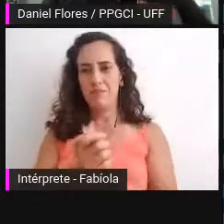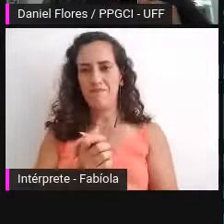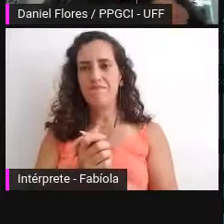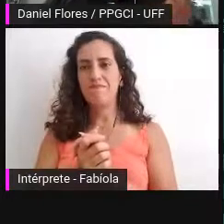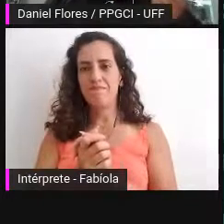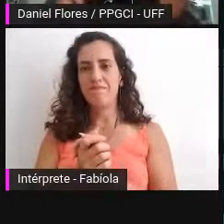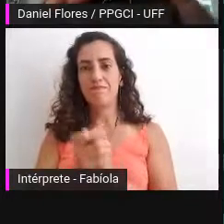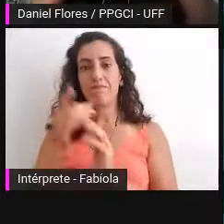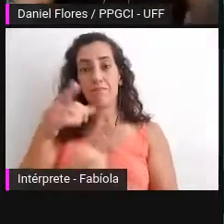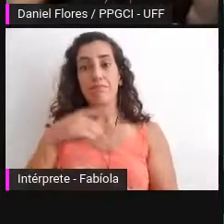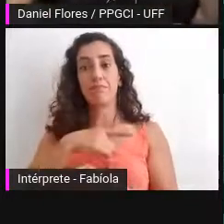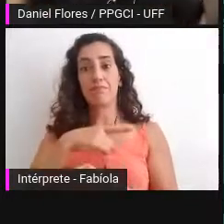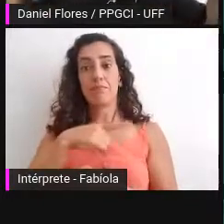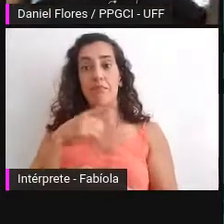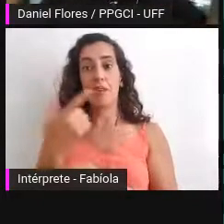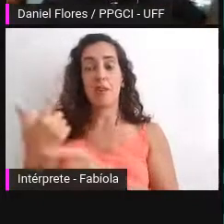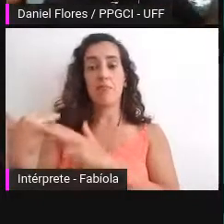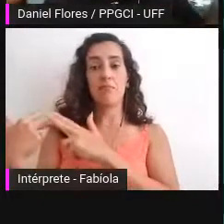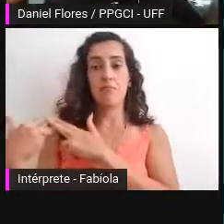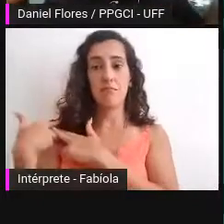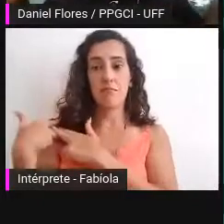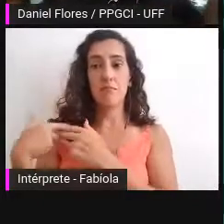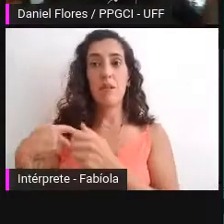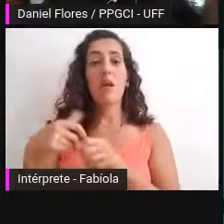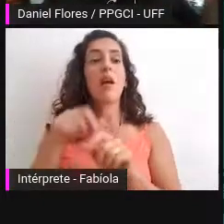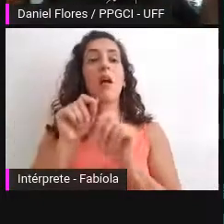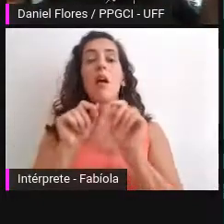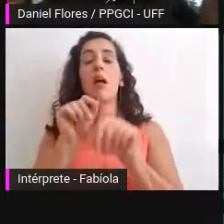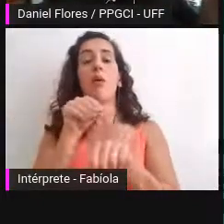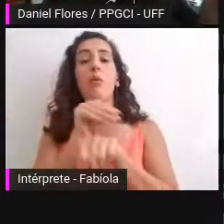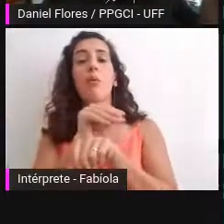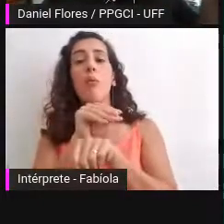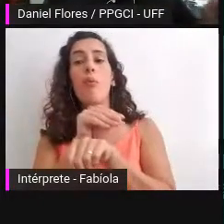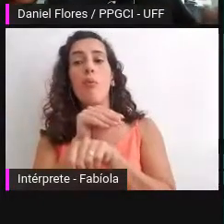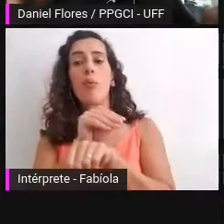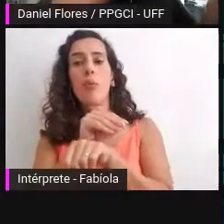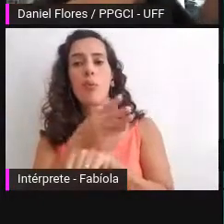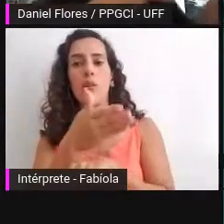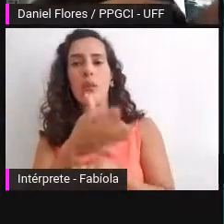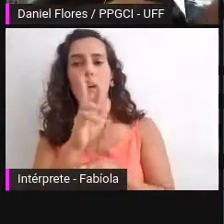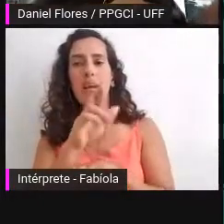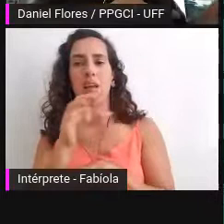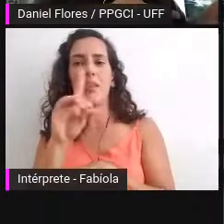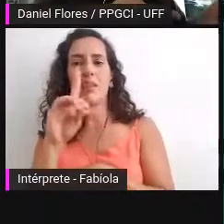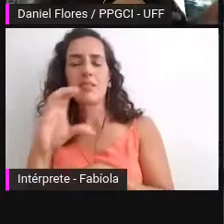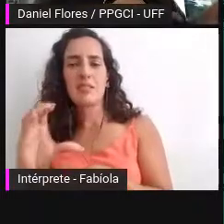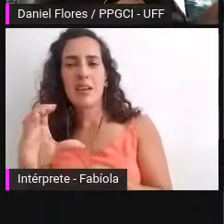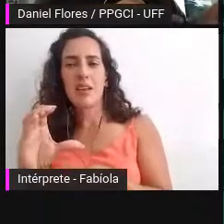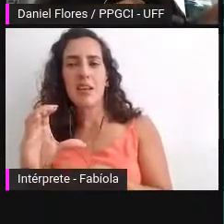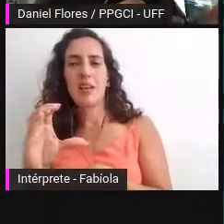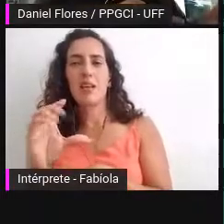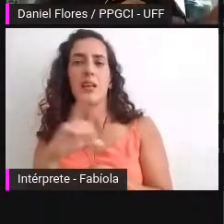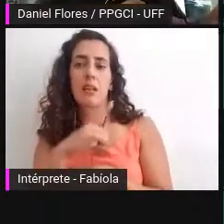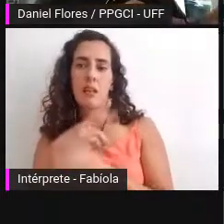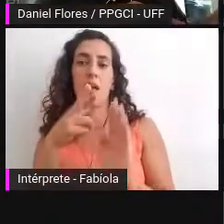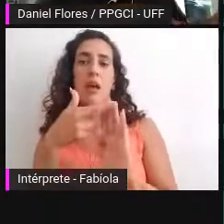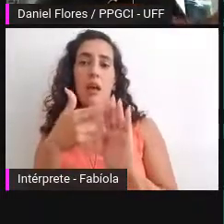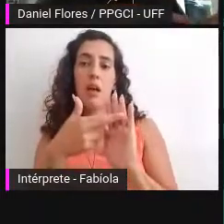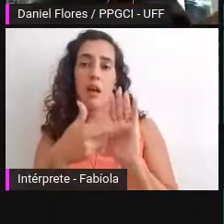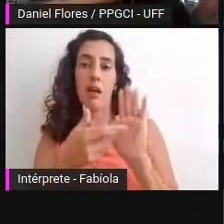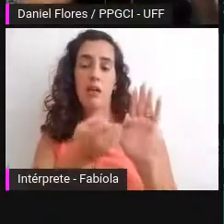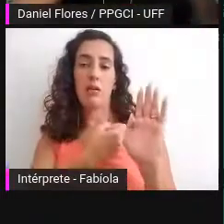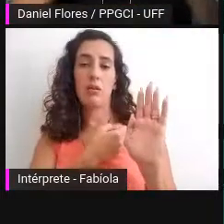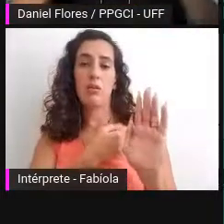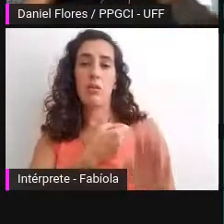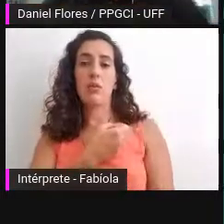com administradores desse ambiente sistêmico desse RDC que está lá na norma ISO 14.721